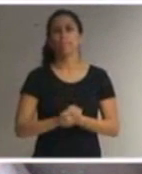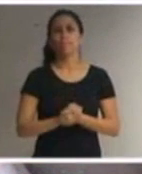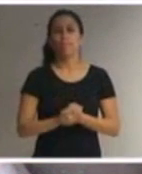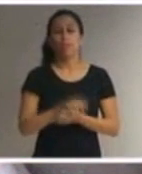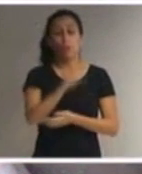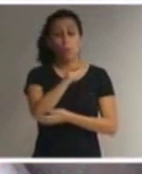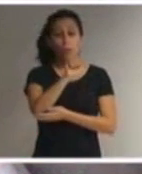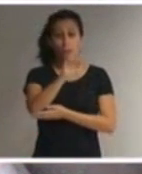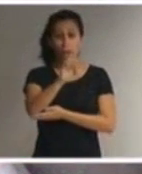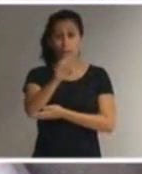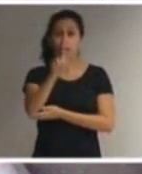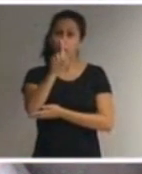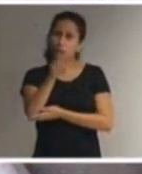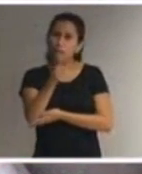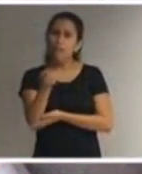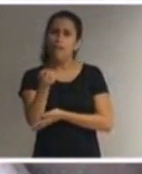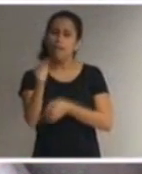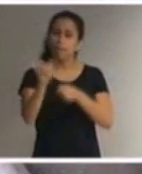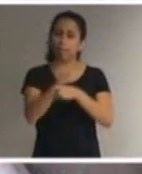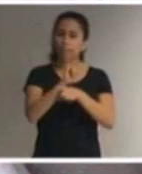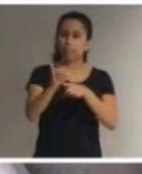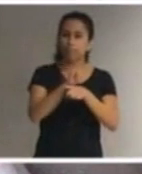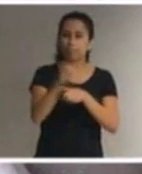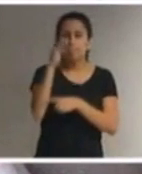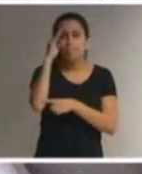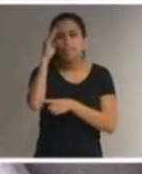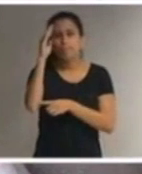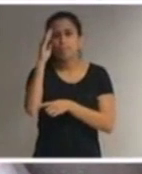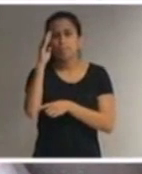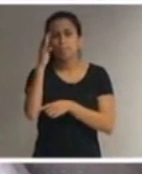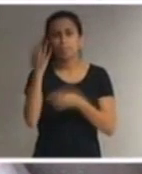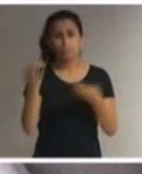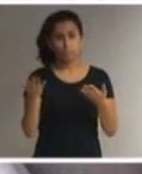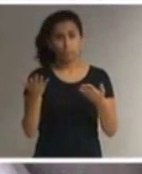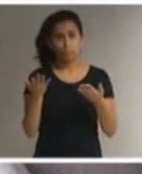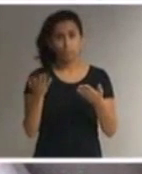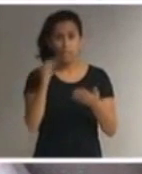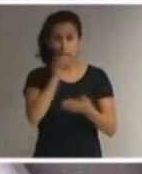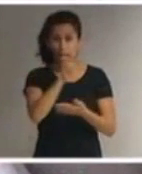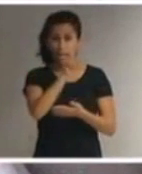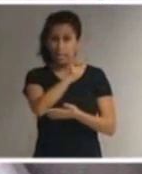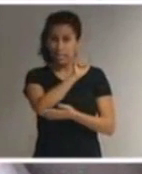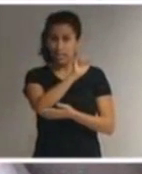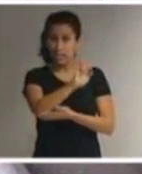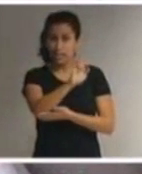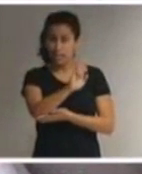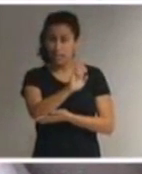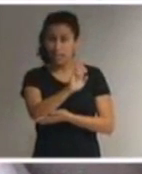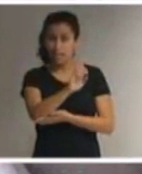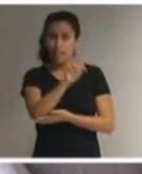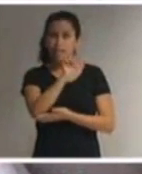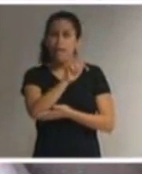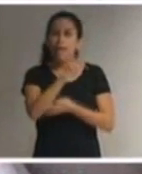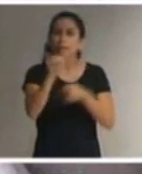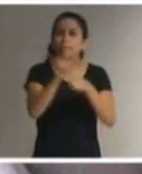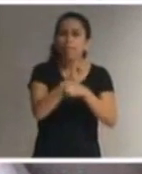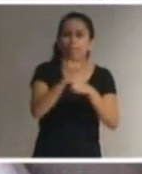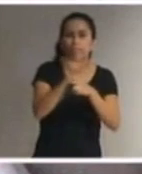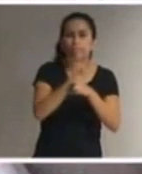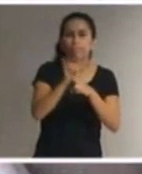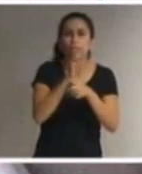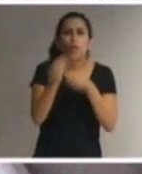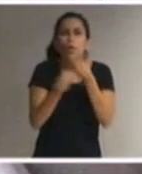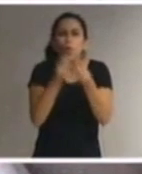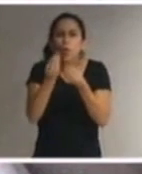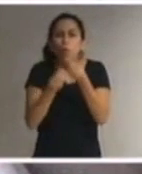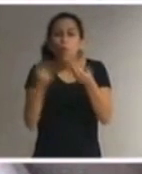especializado é um instrumento fundamental vejam bem o atendimento educacional especializado é uma ferramenta